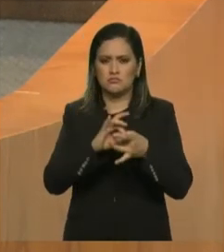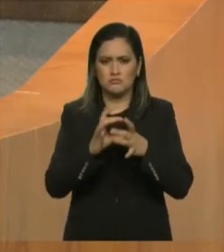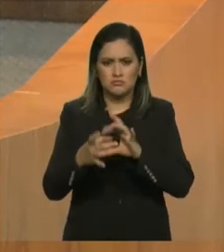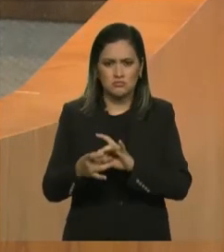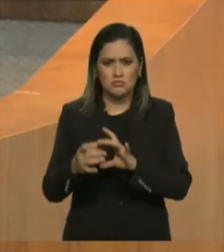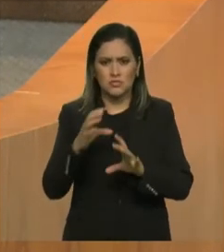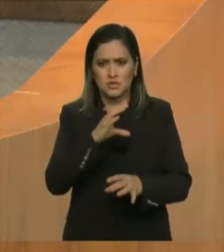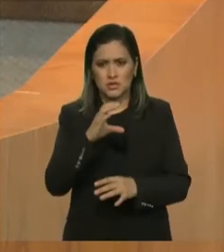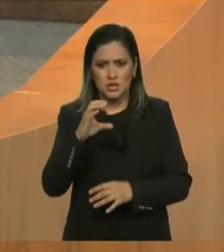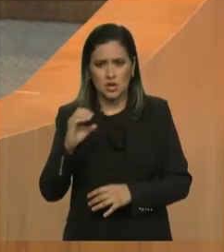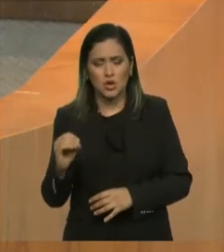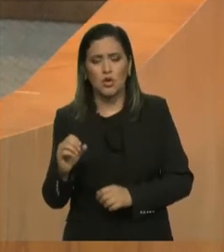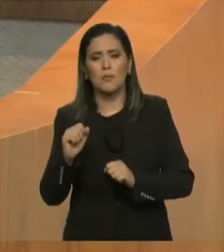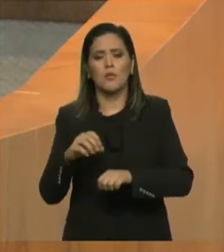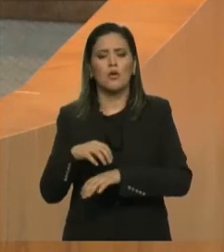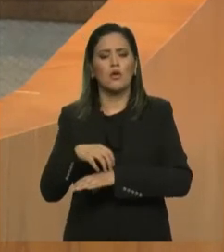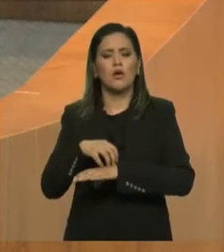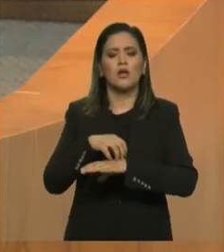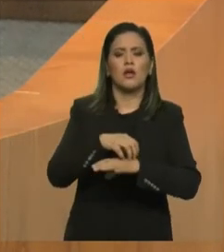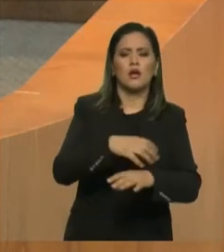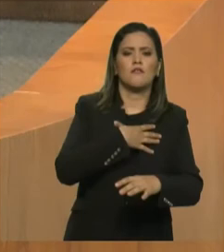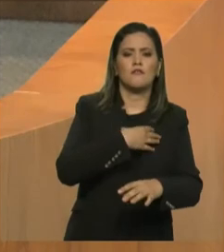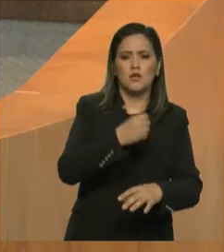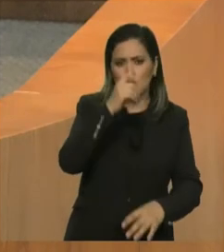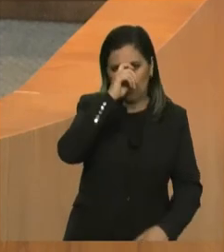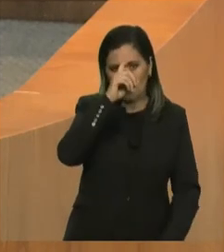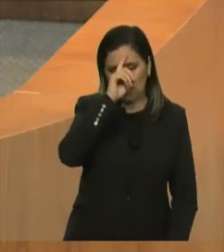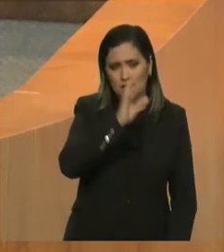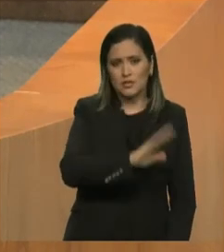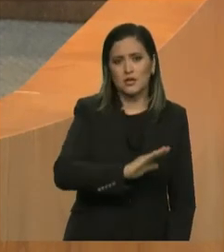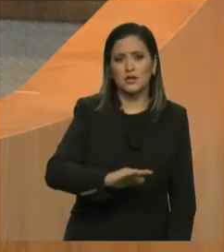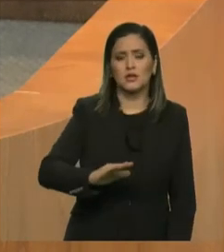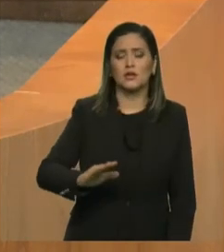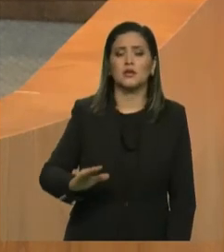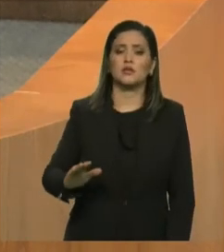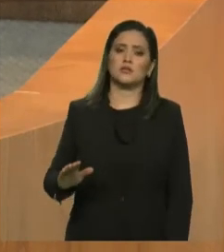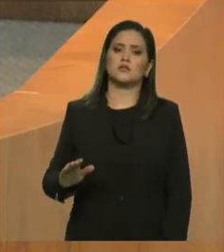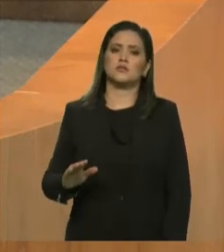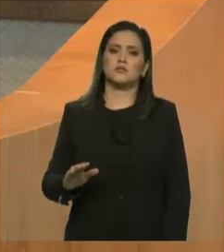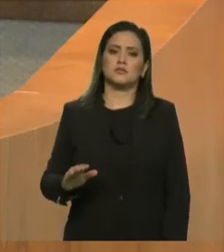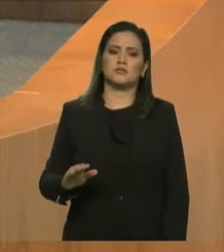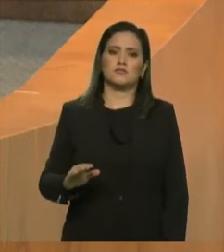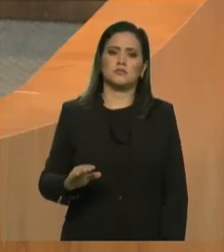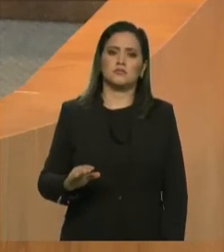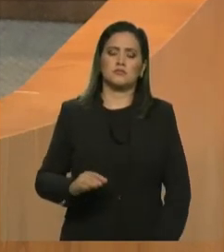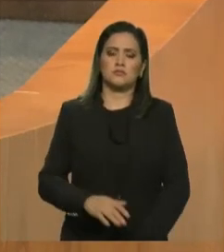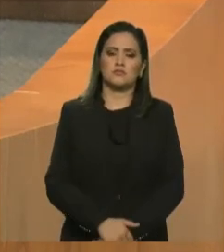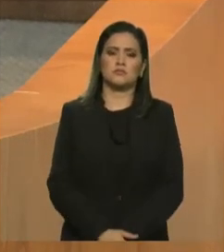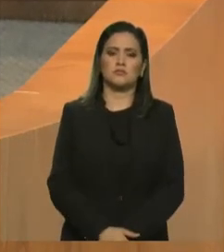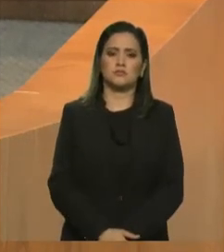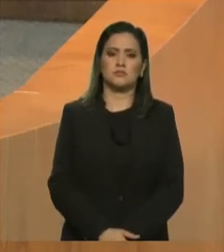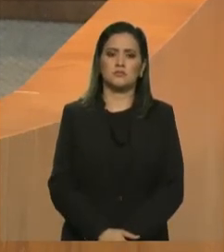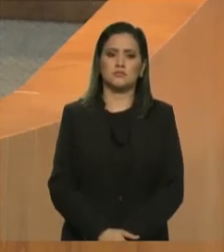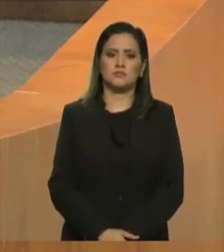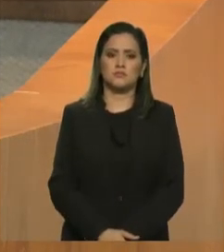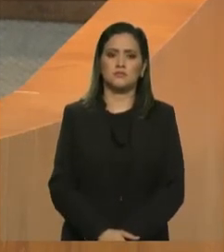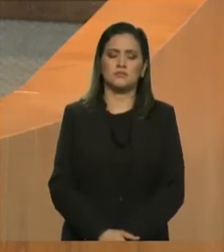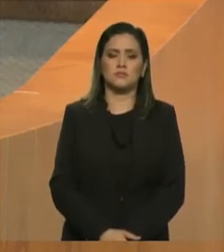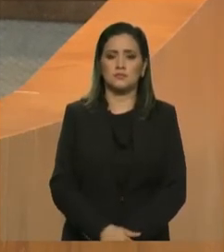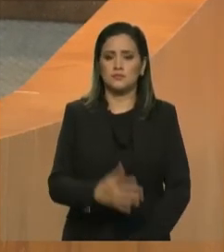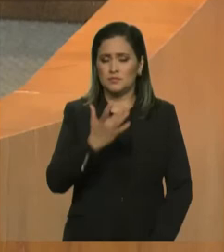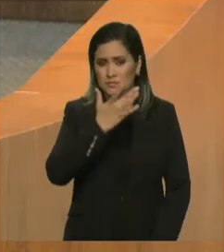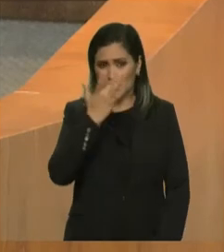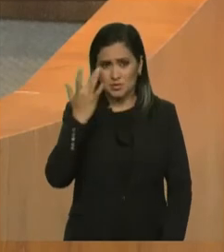possa levar o seu filho no hospital da criança e ter o seu atendimento. Que as pessoas não padeçam